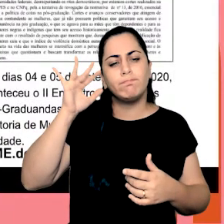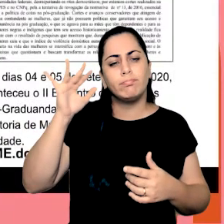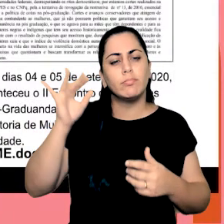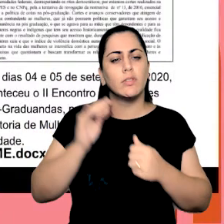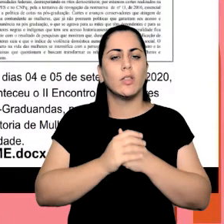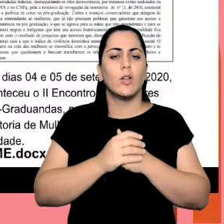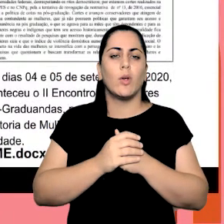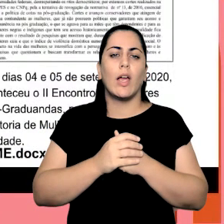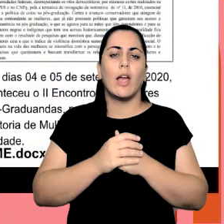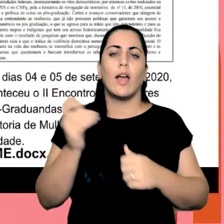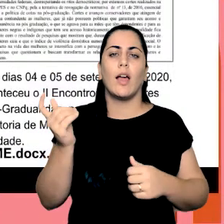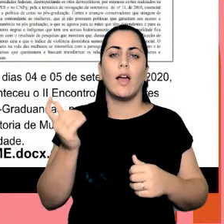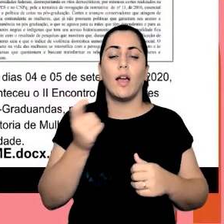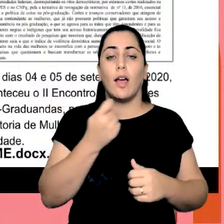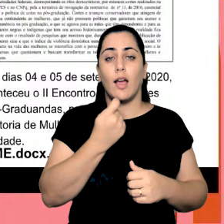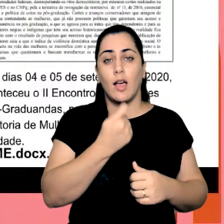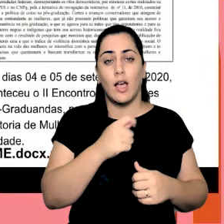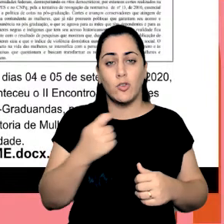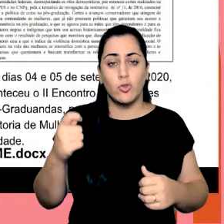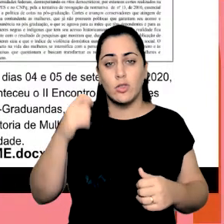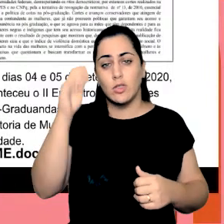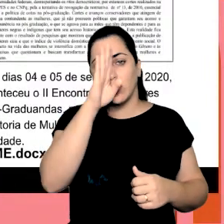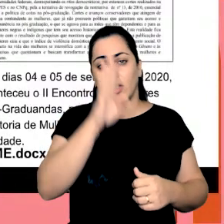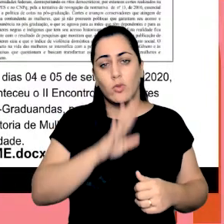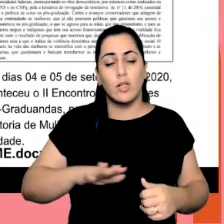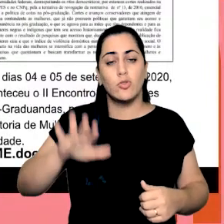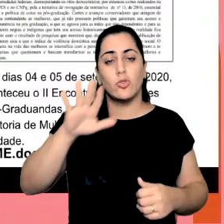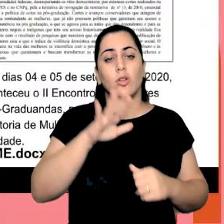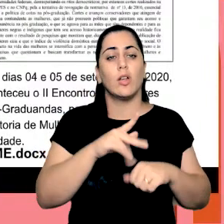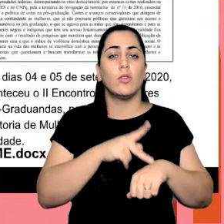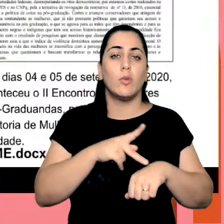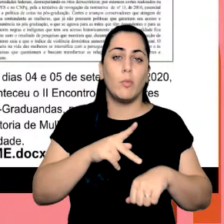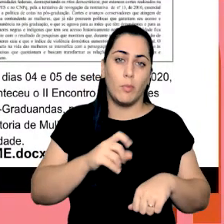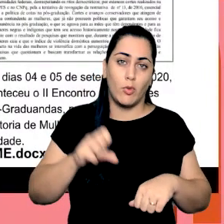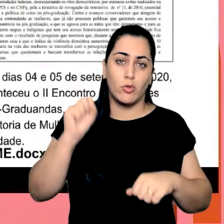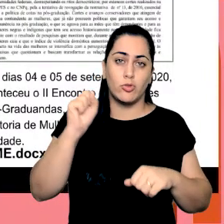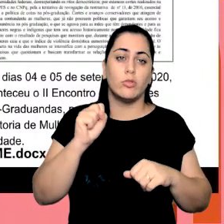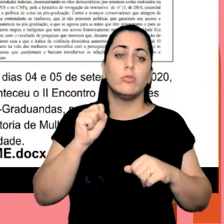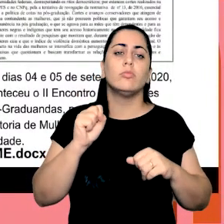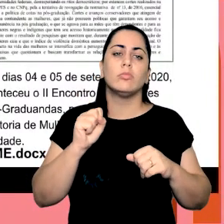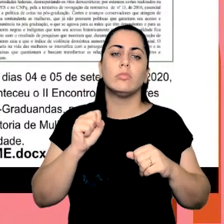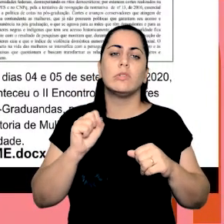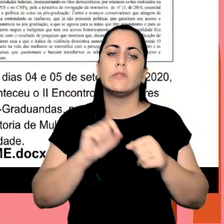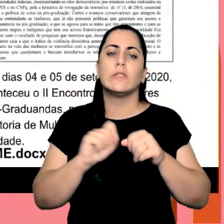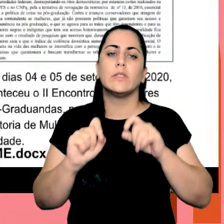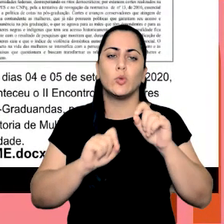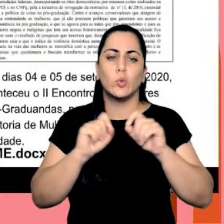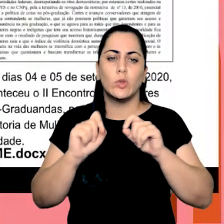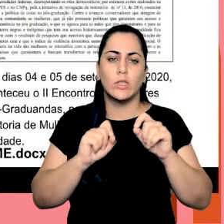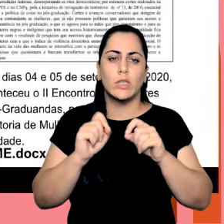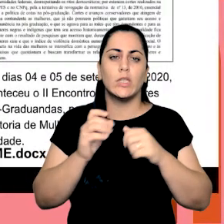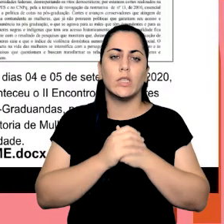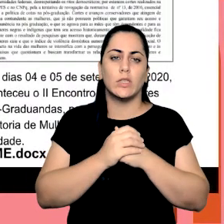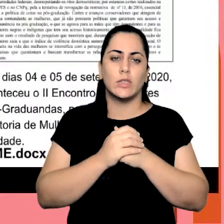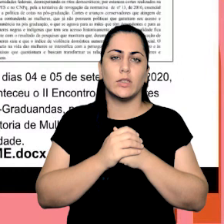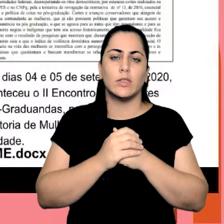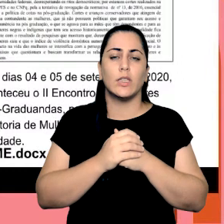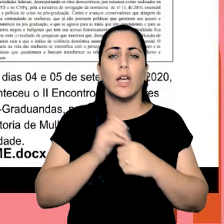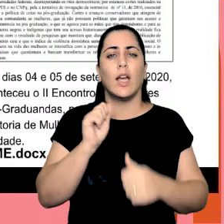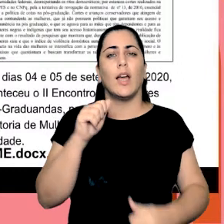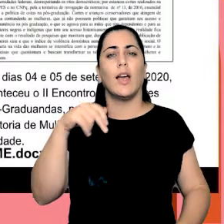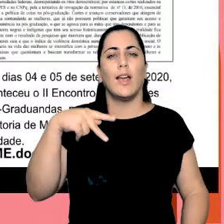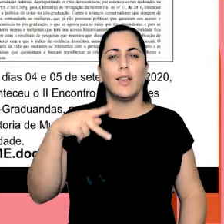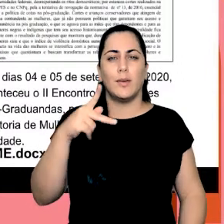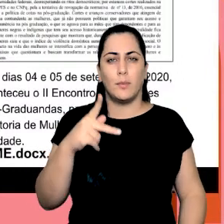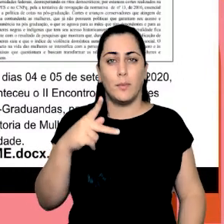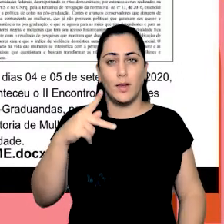que que a Associação Nacional dos Pós-Graduandos e Pós-Graduandas vem realizando e defendendo nos últimos anos e